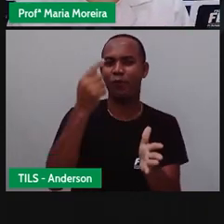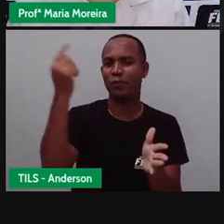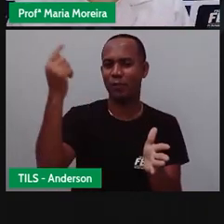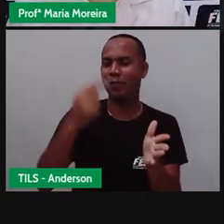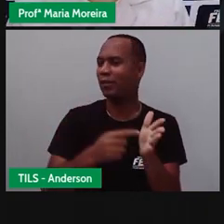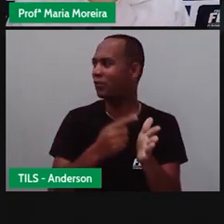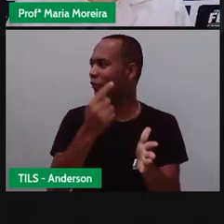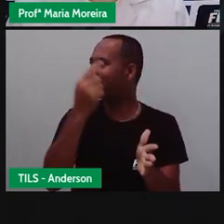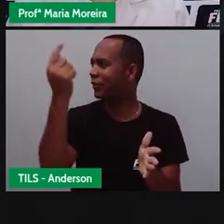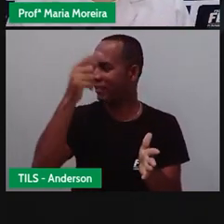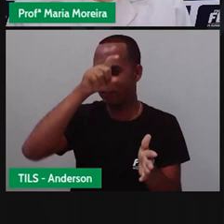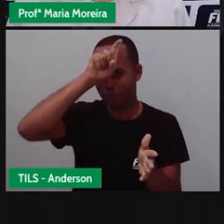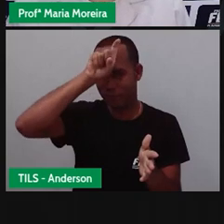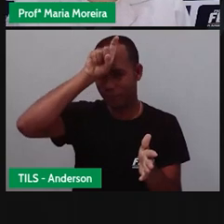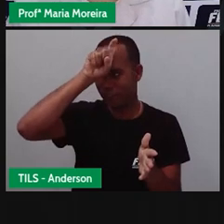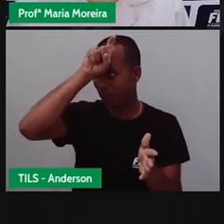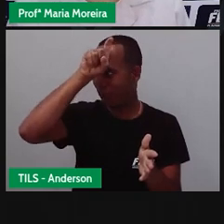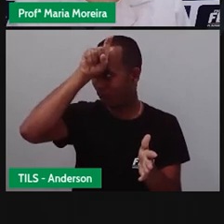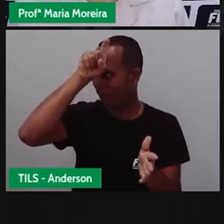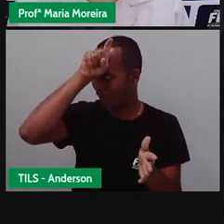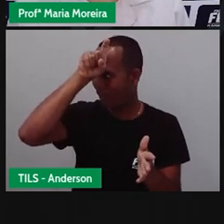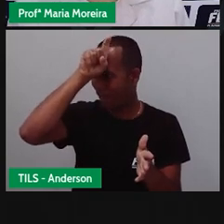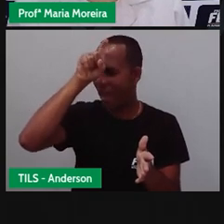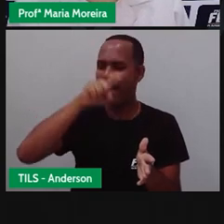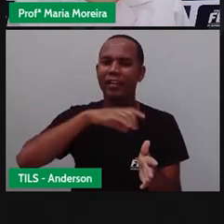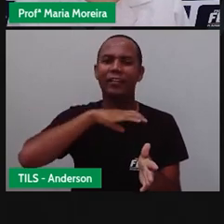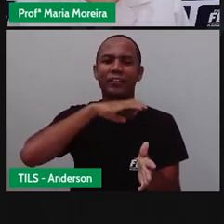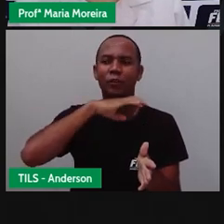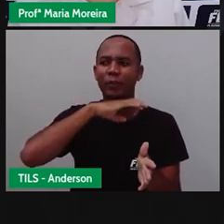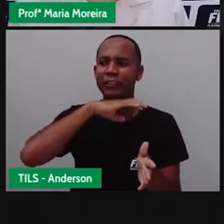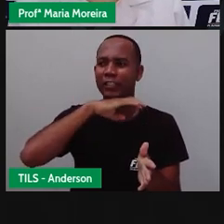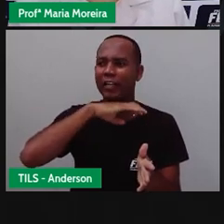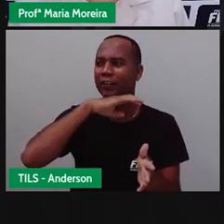bocado. E eles eram muito inteligentes.